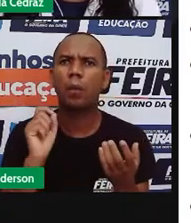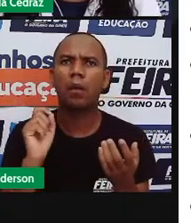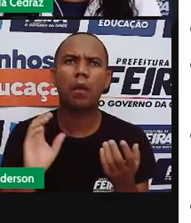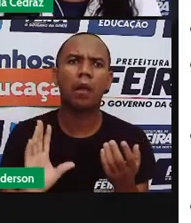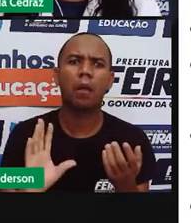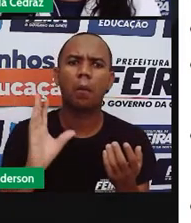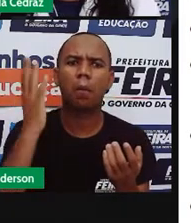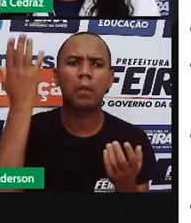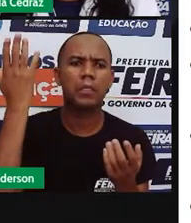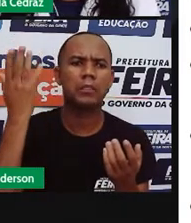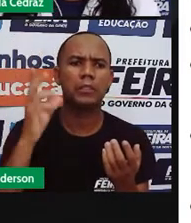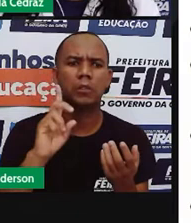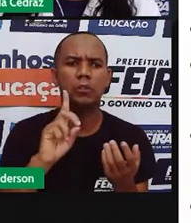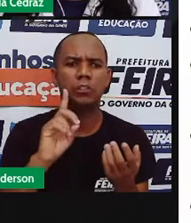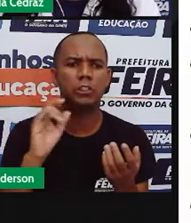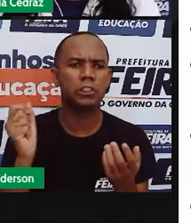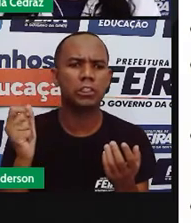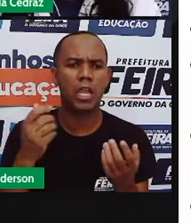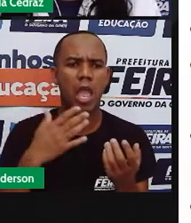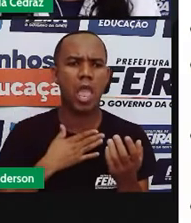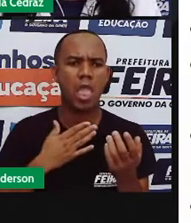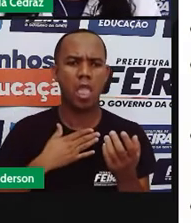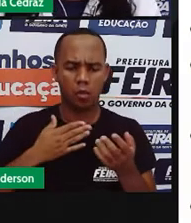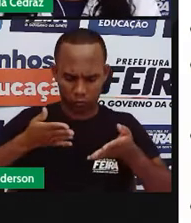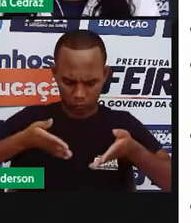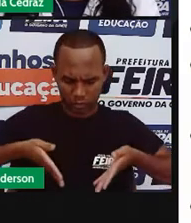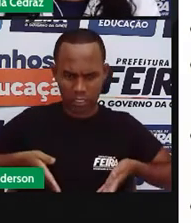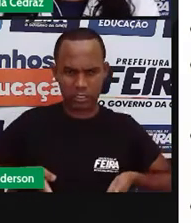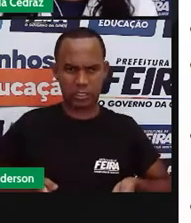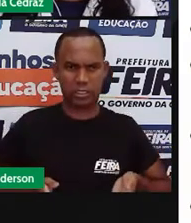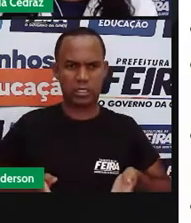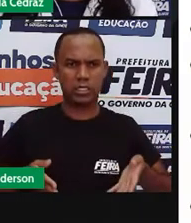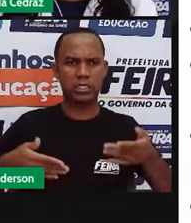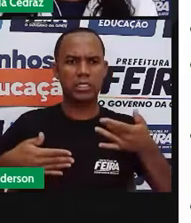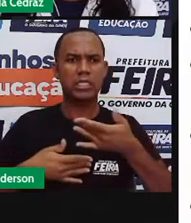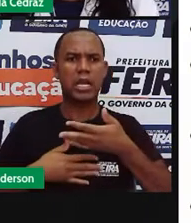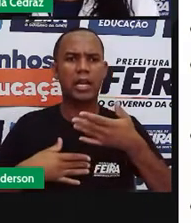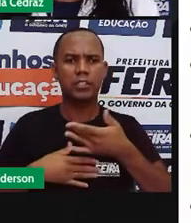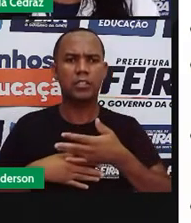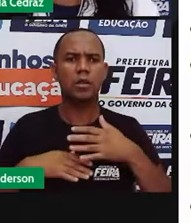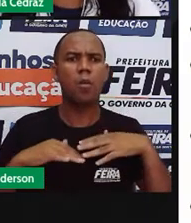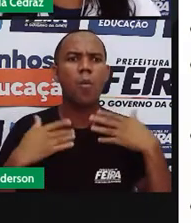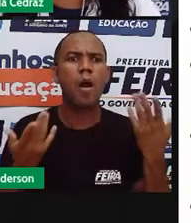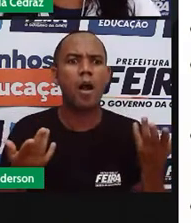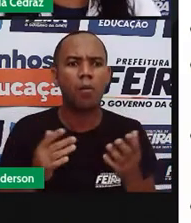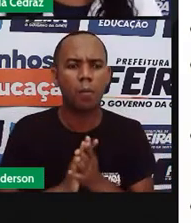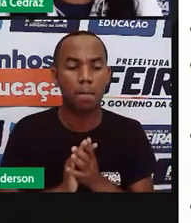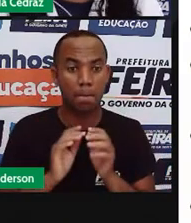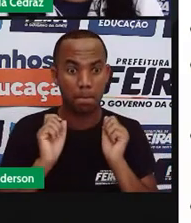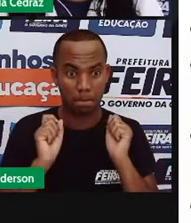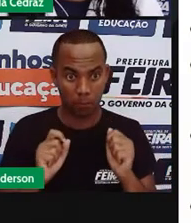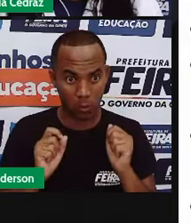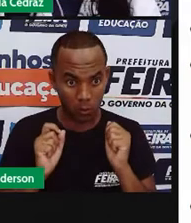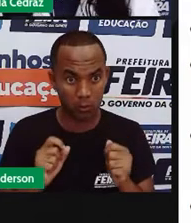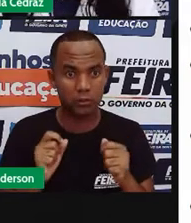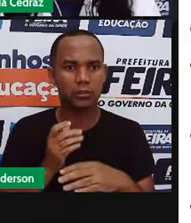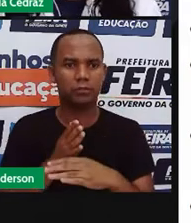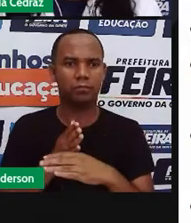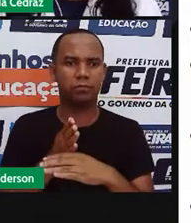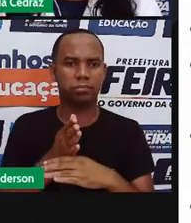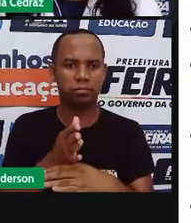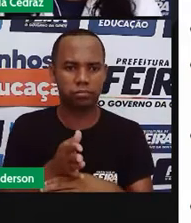no dia que eu nasci. O que aconteceu na cidade no dia que eu nasci? Você pode acessar